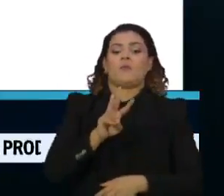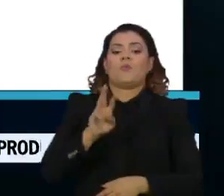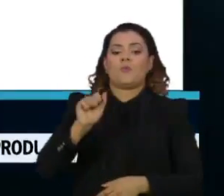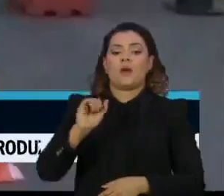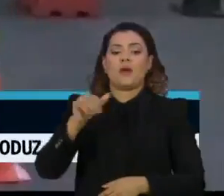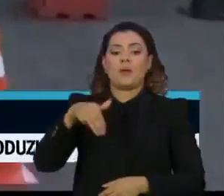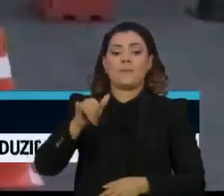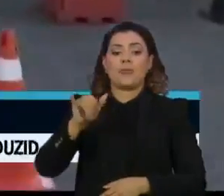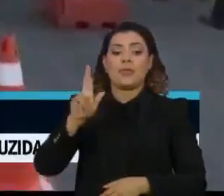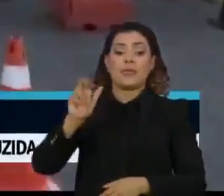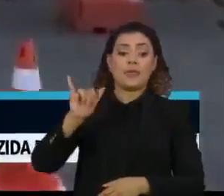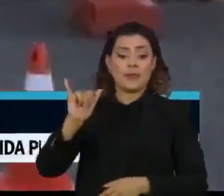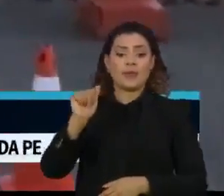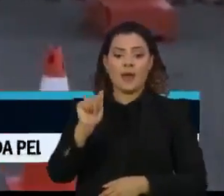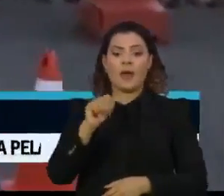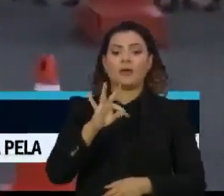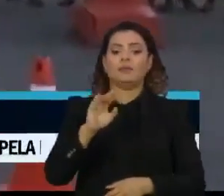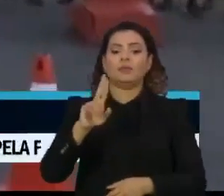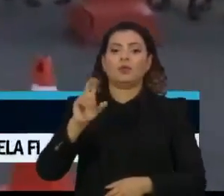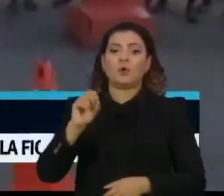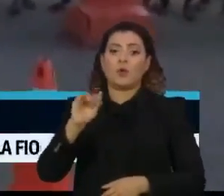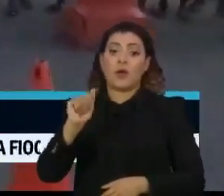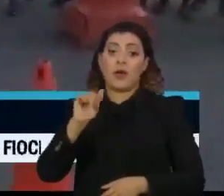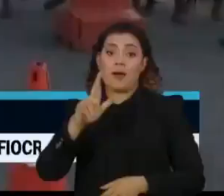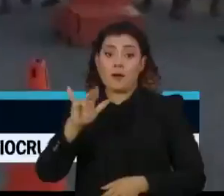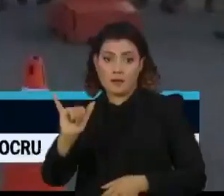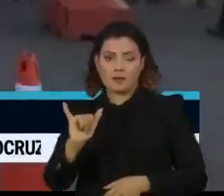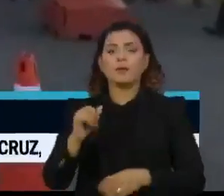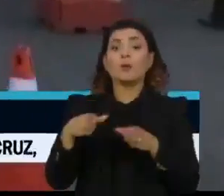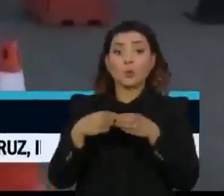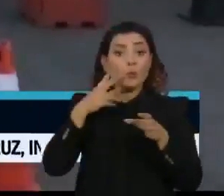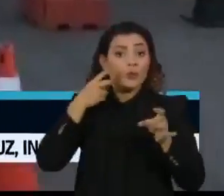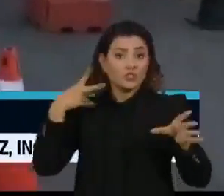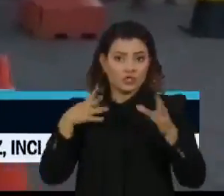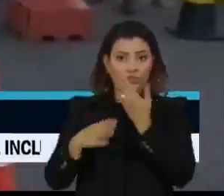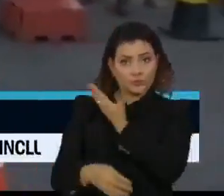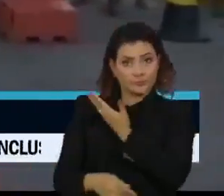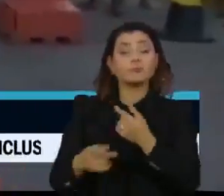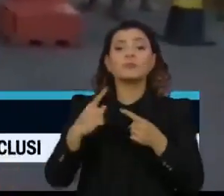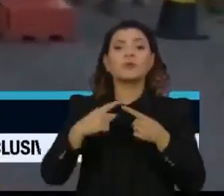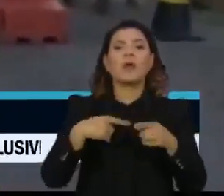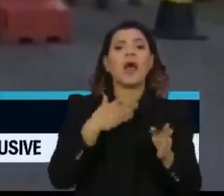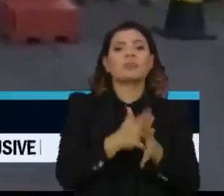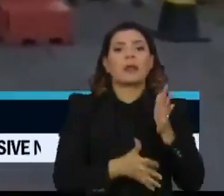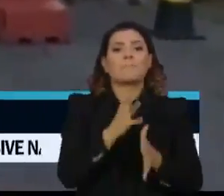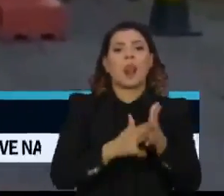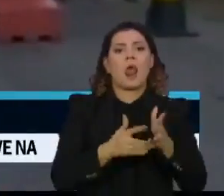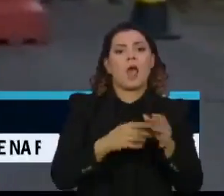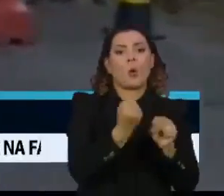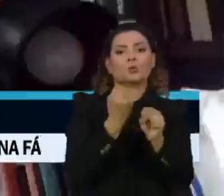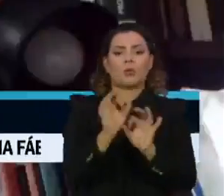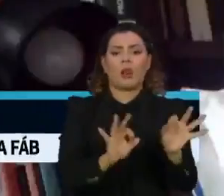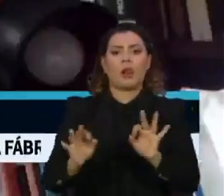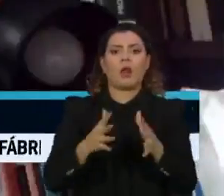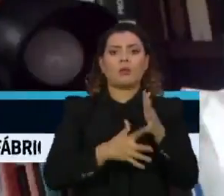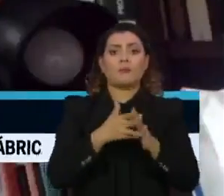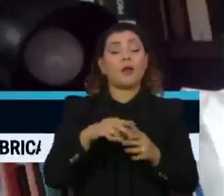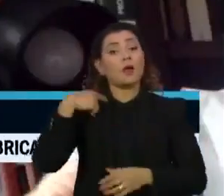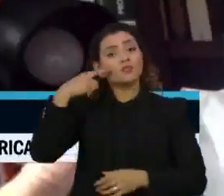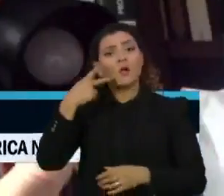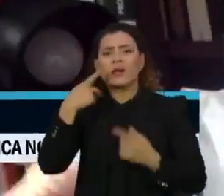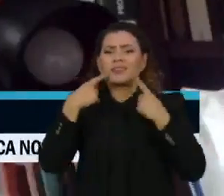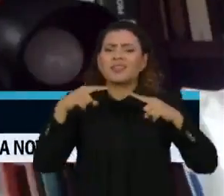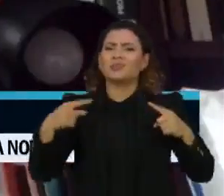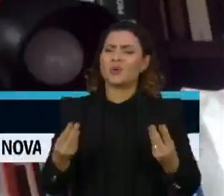advogados. Eles são acusados de dificultar a instalação da rede de alta tensão. Esse advogado questiona a